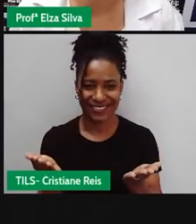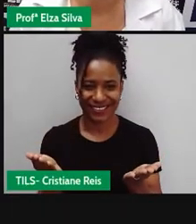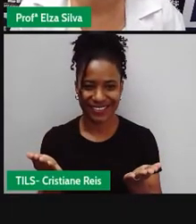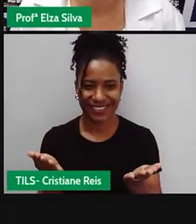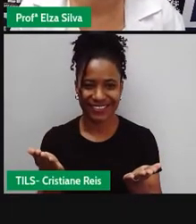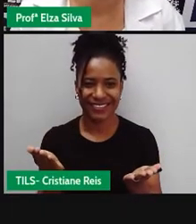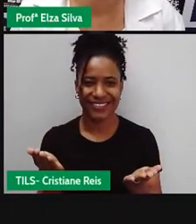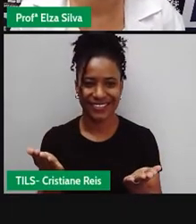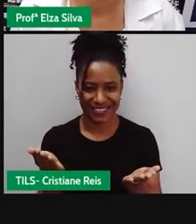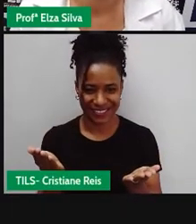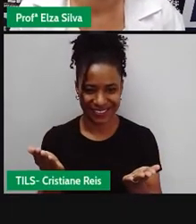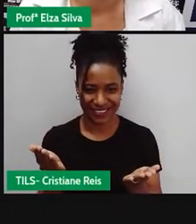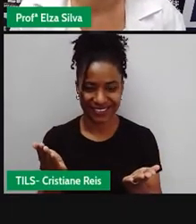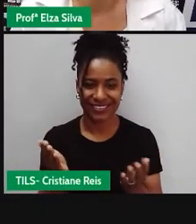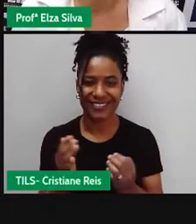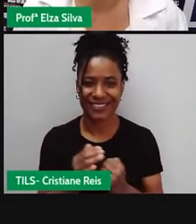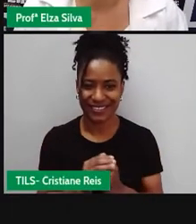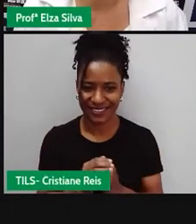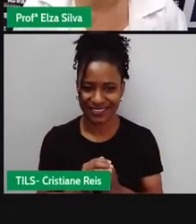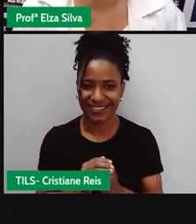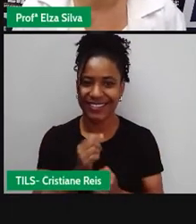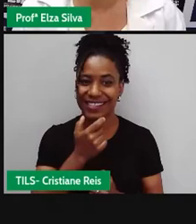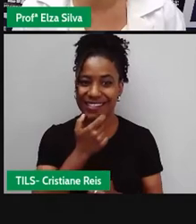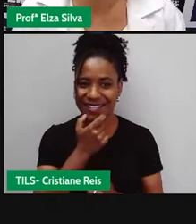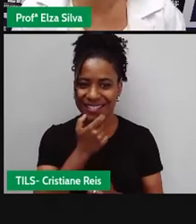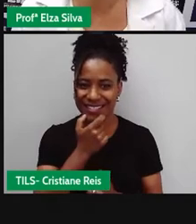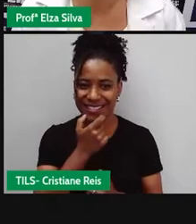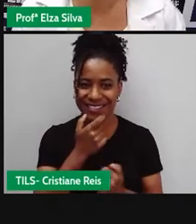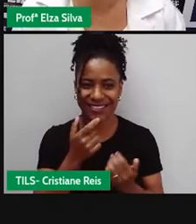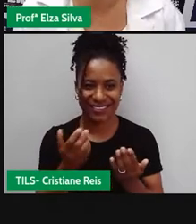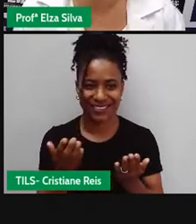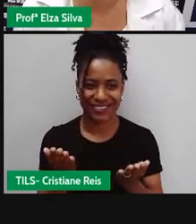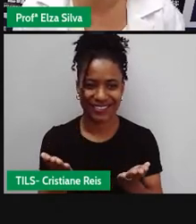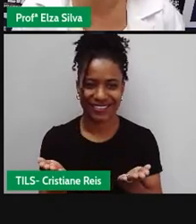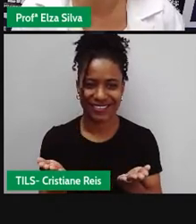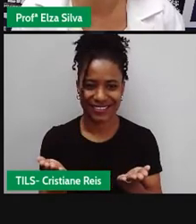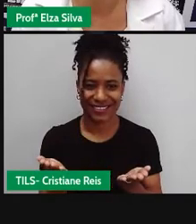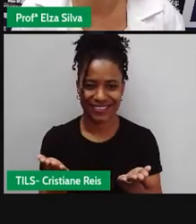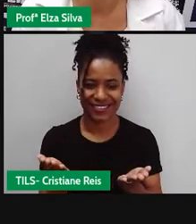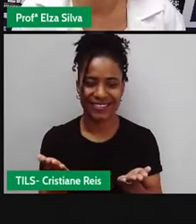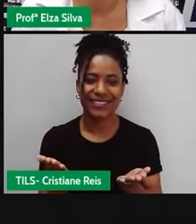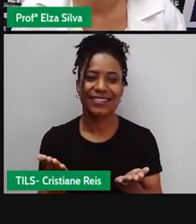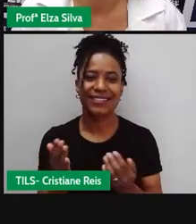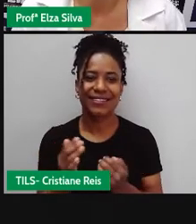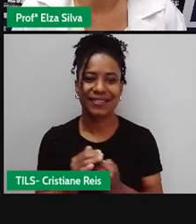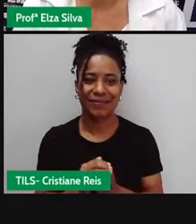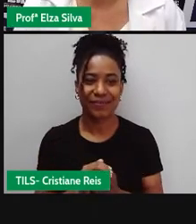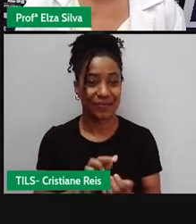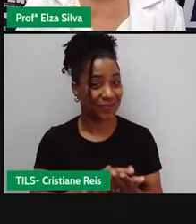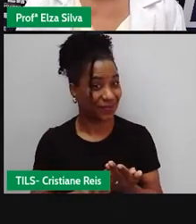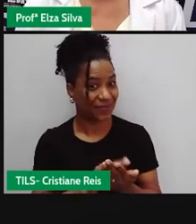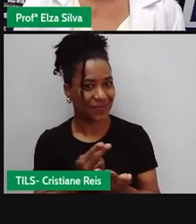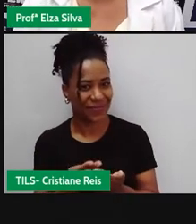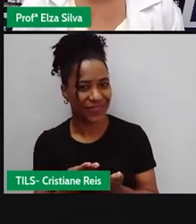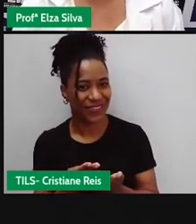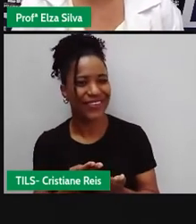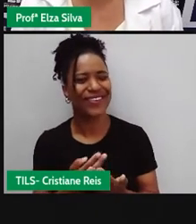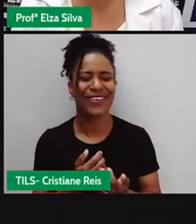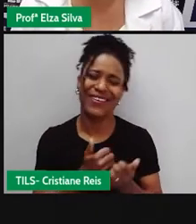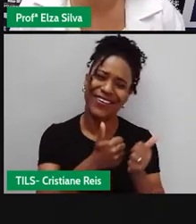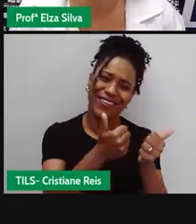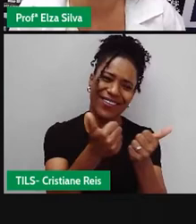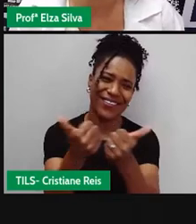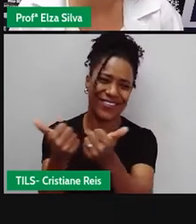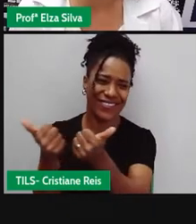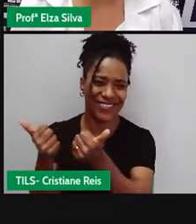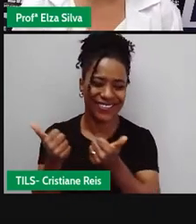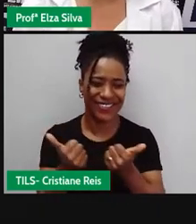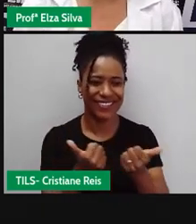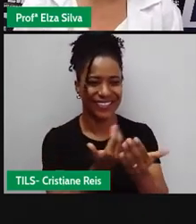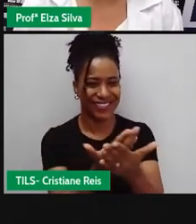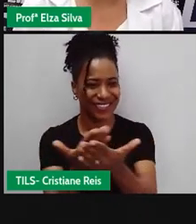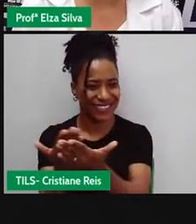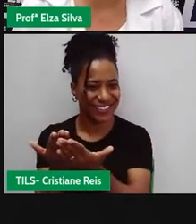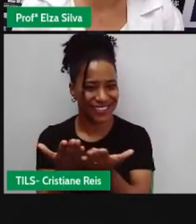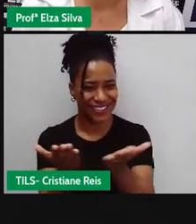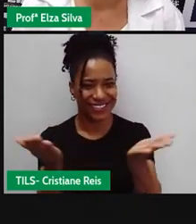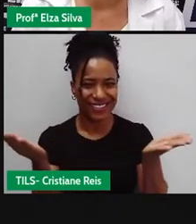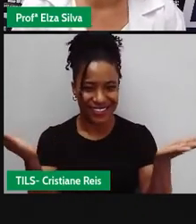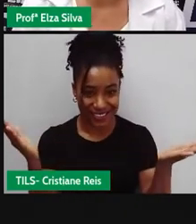professora